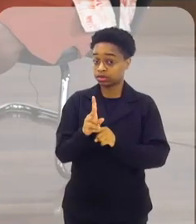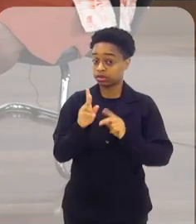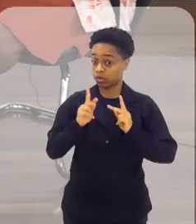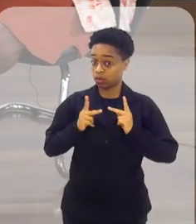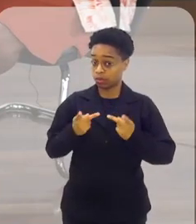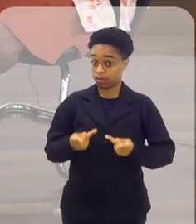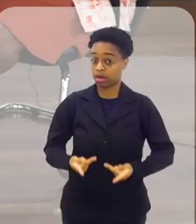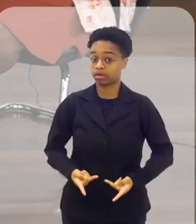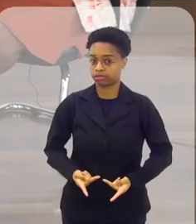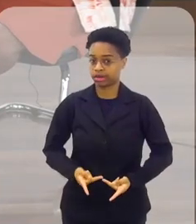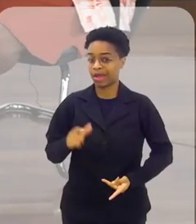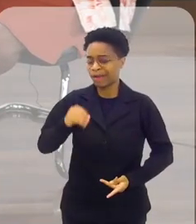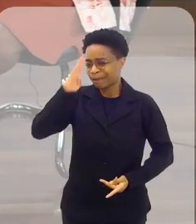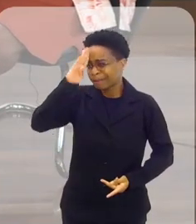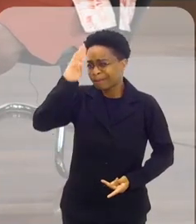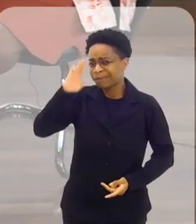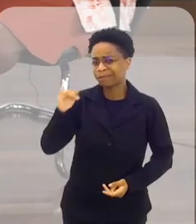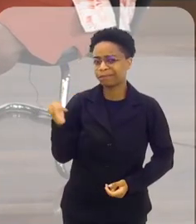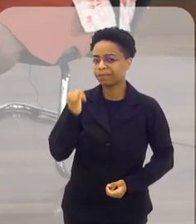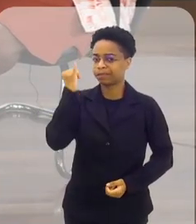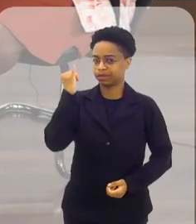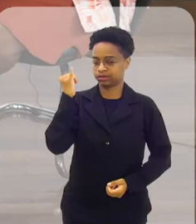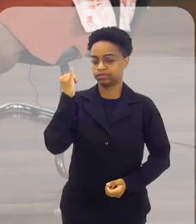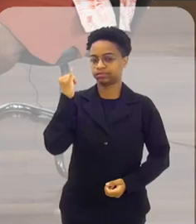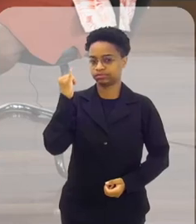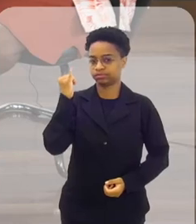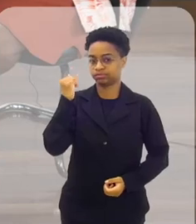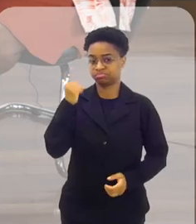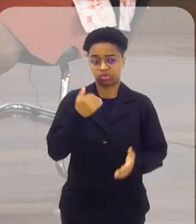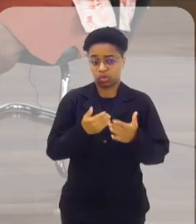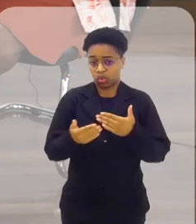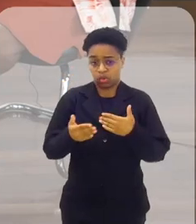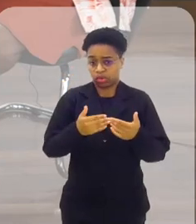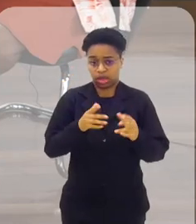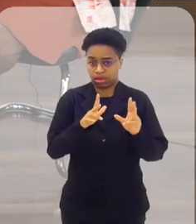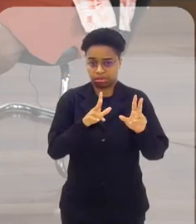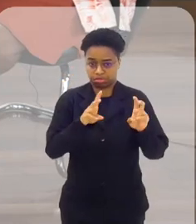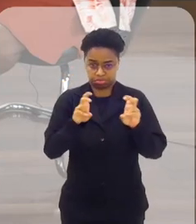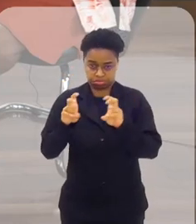humanas, que é o que mais importa em qualquer situação.